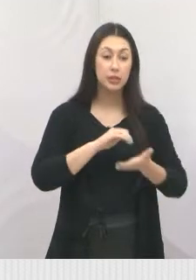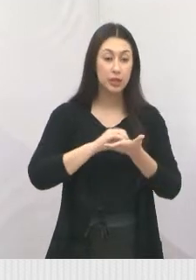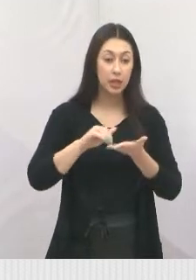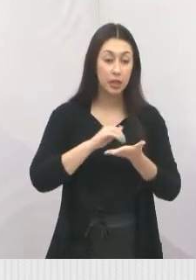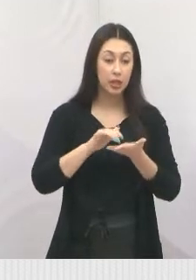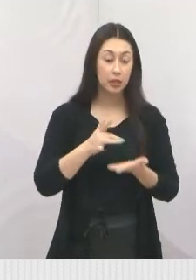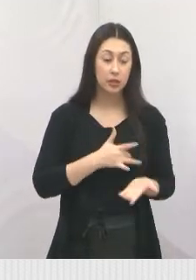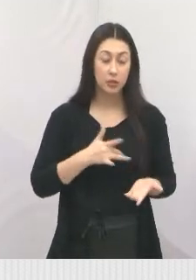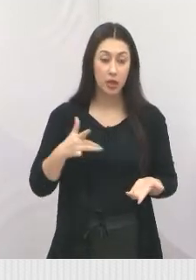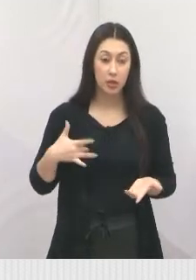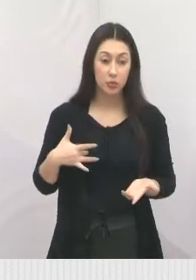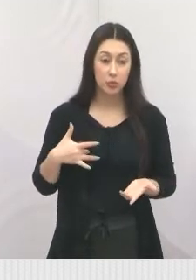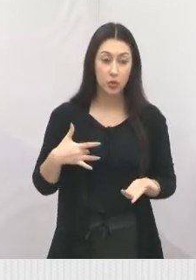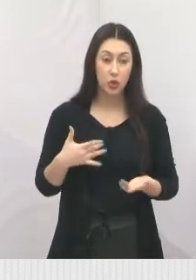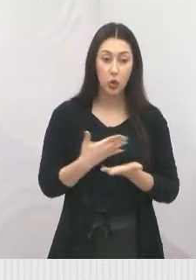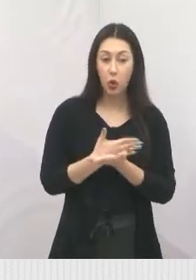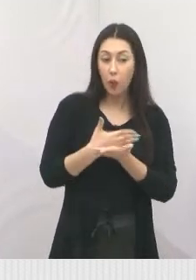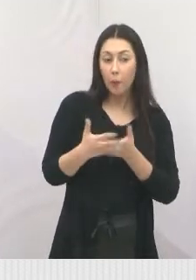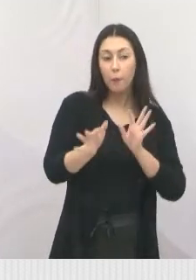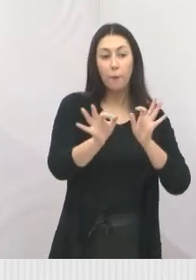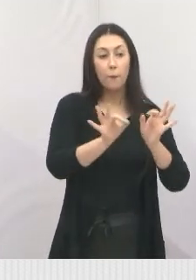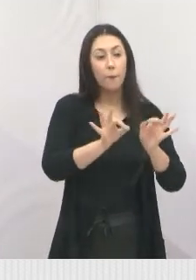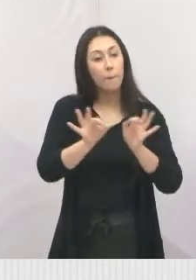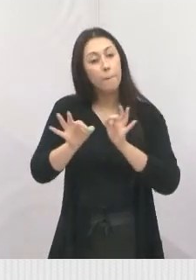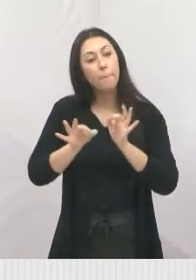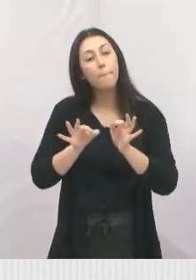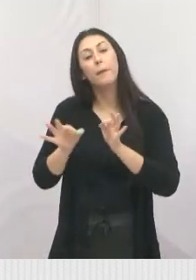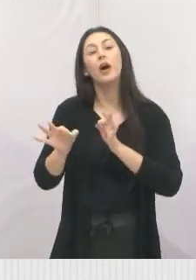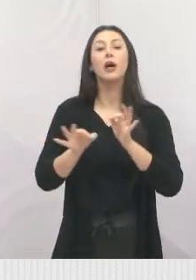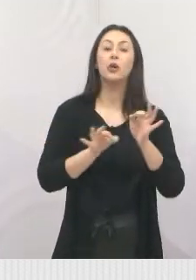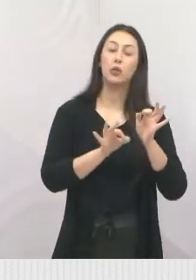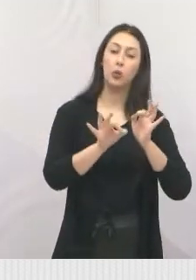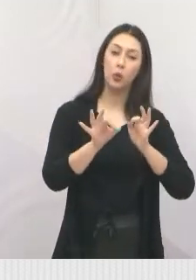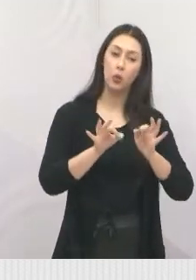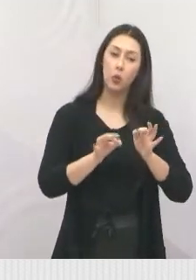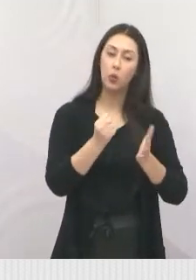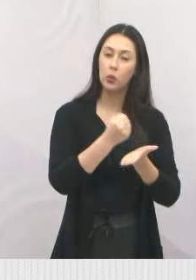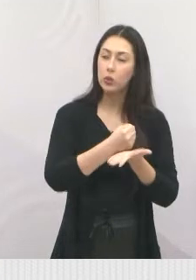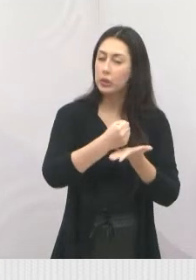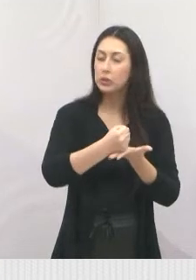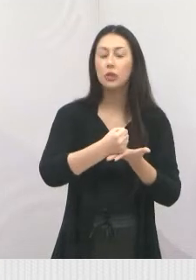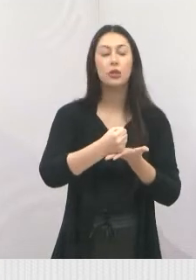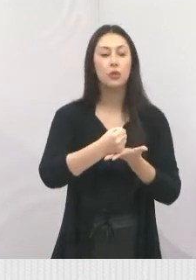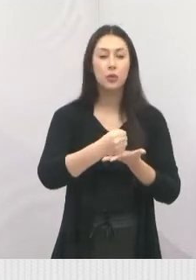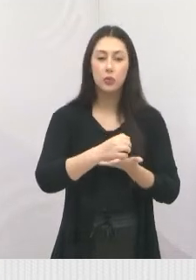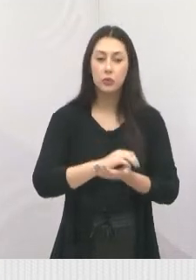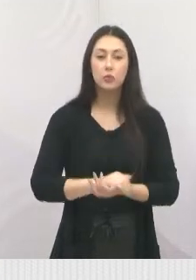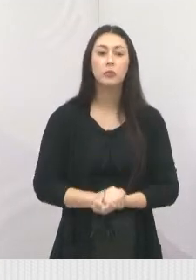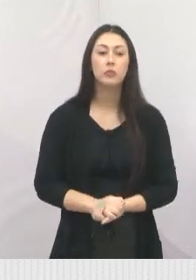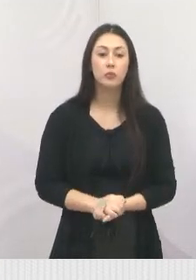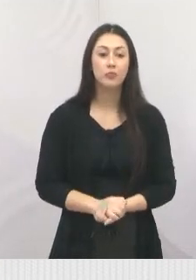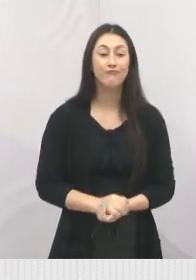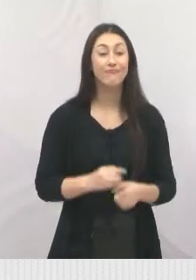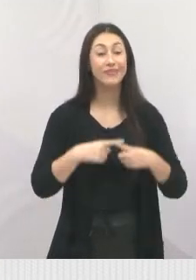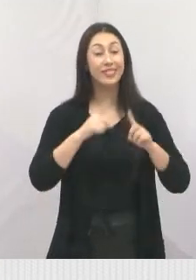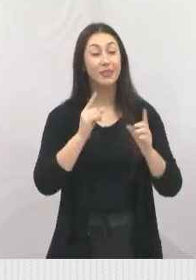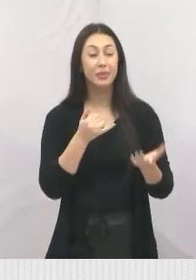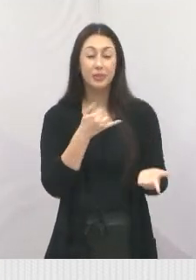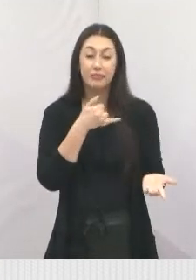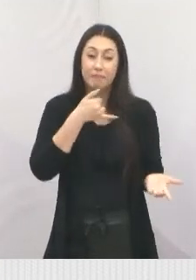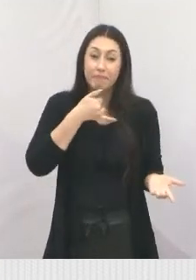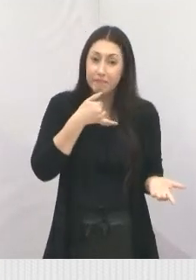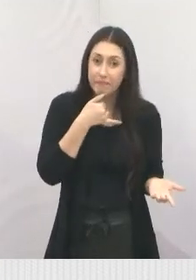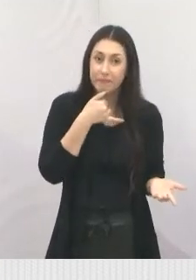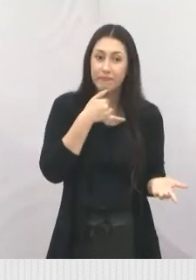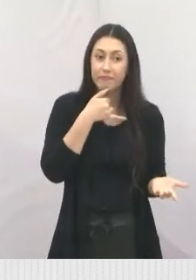Saúde vem promovendo esses processos, processos seletivos, contratação imediata, e infelizmente nós não